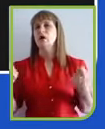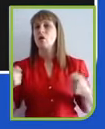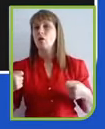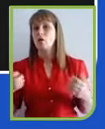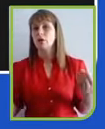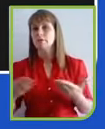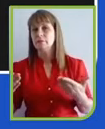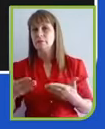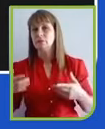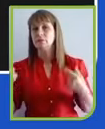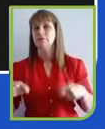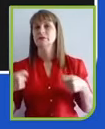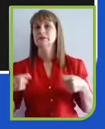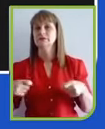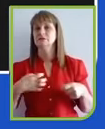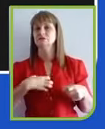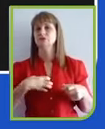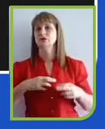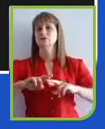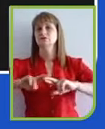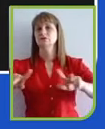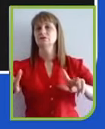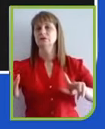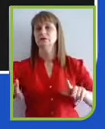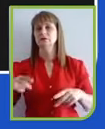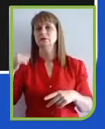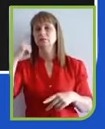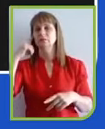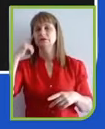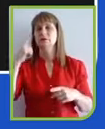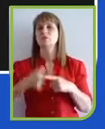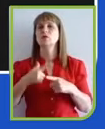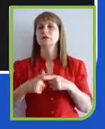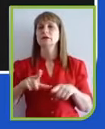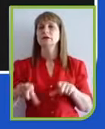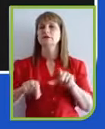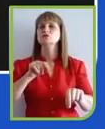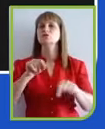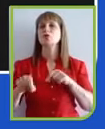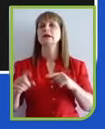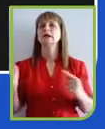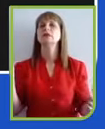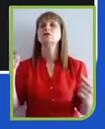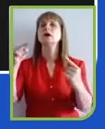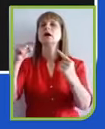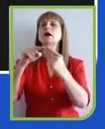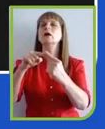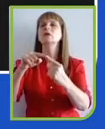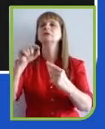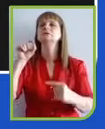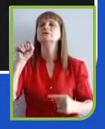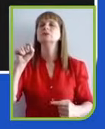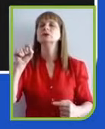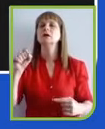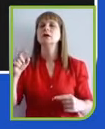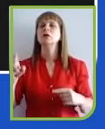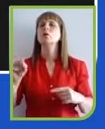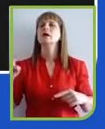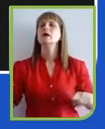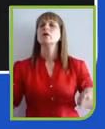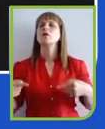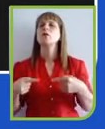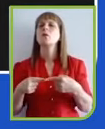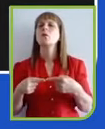muito por que ela está escolhendo aquela causa, que sentido aquela causa faz para as suas crenças, para os seus